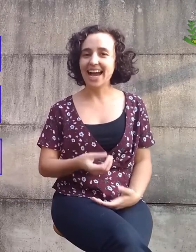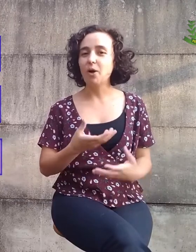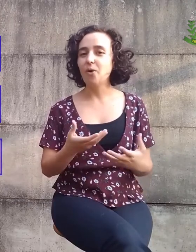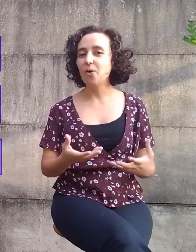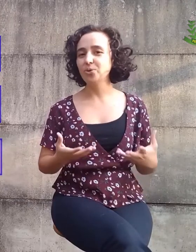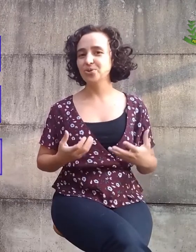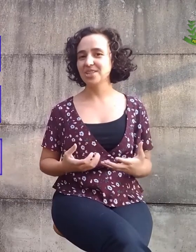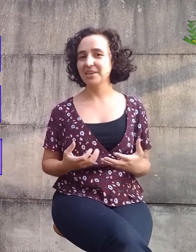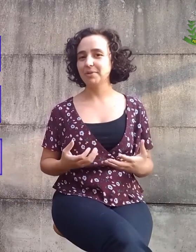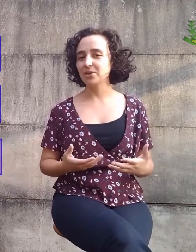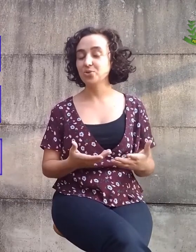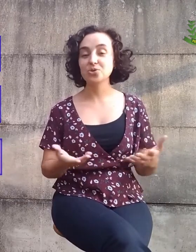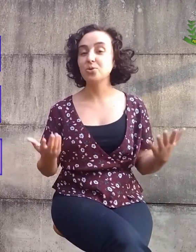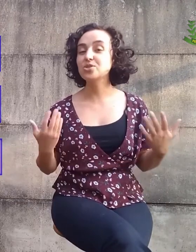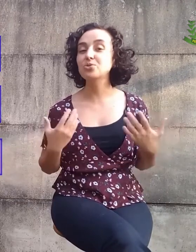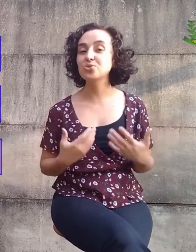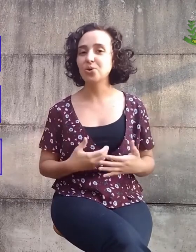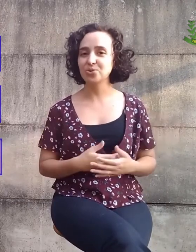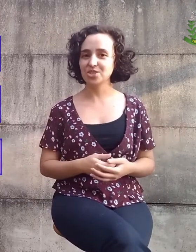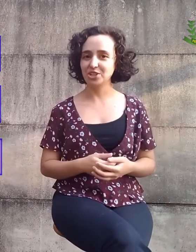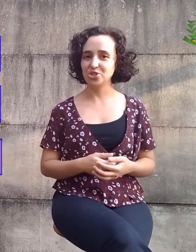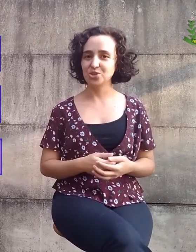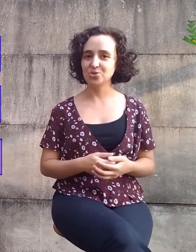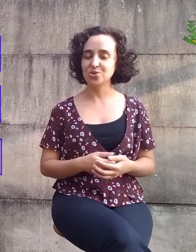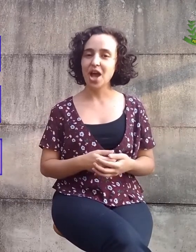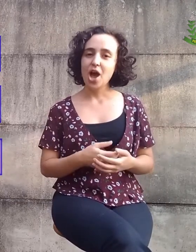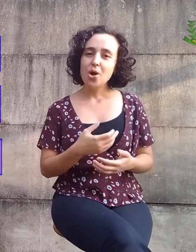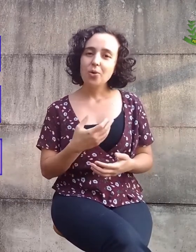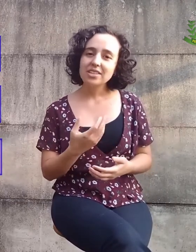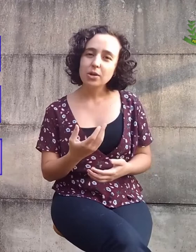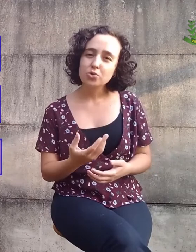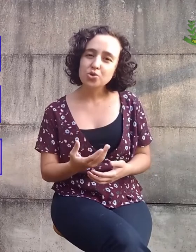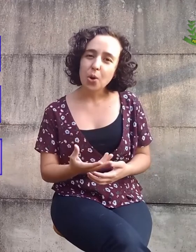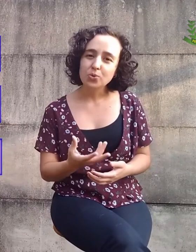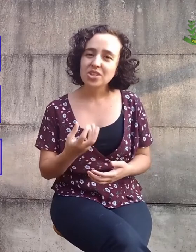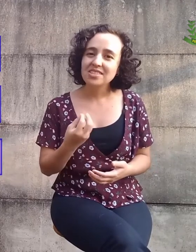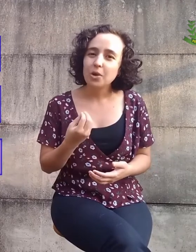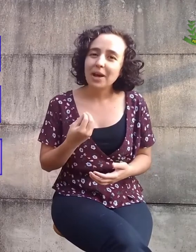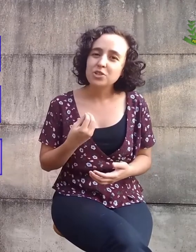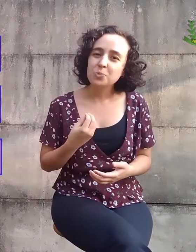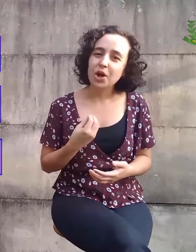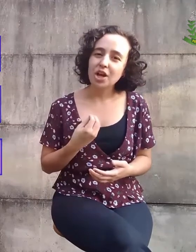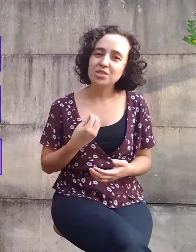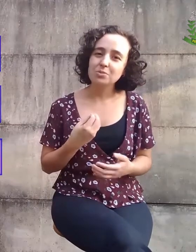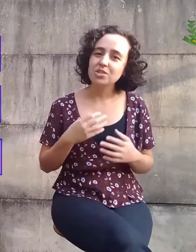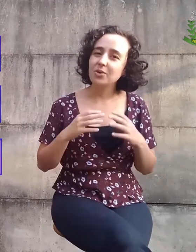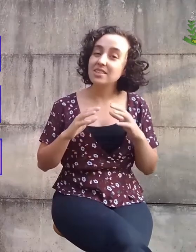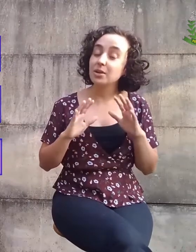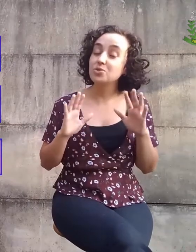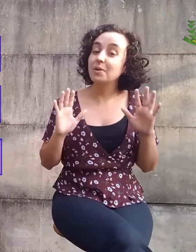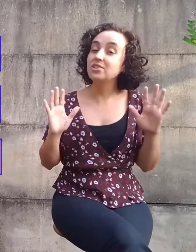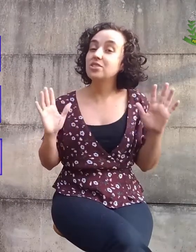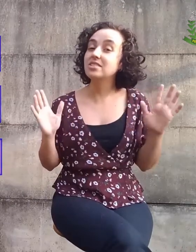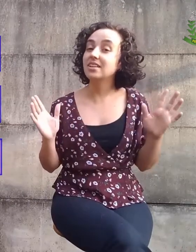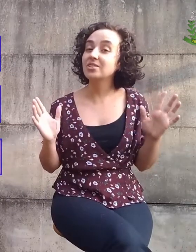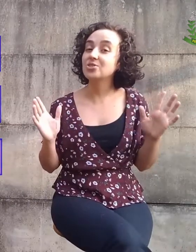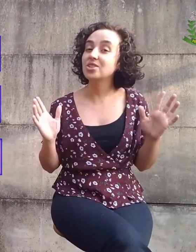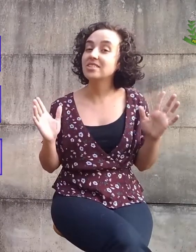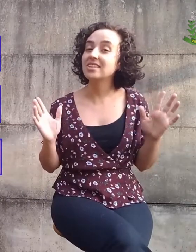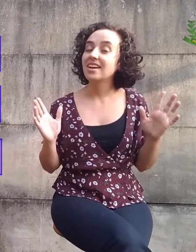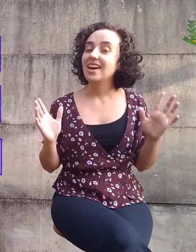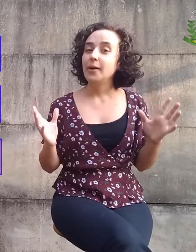identificar outros elementos com os seus outros sentidos. Quais são os sons que estão mais próximos e quais são os mais